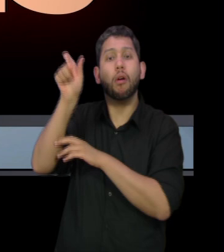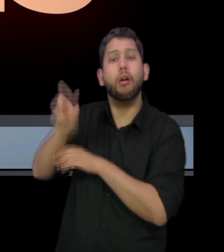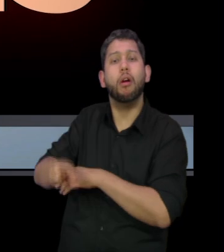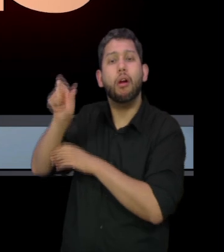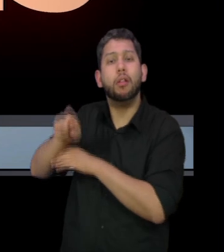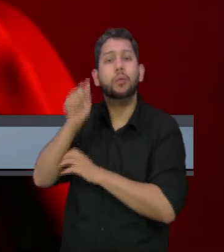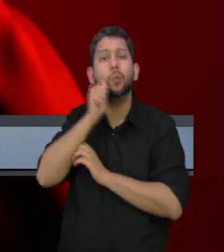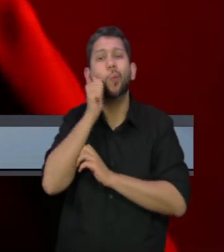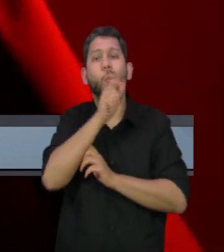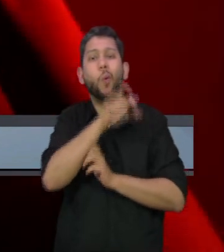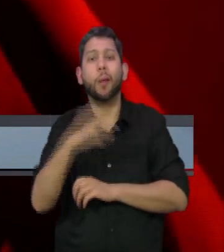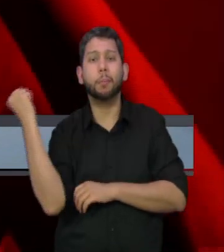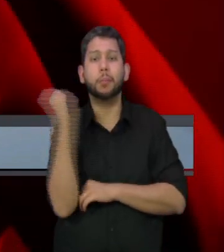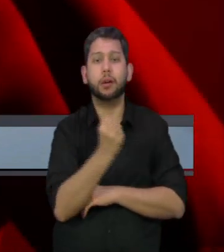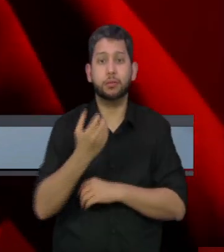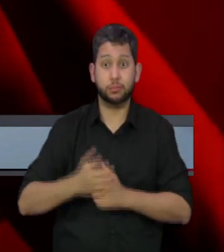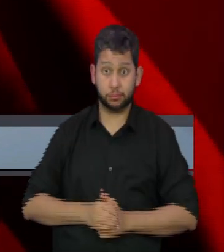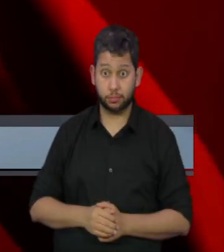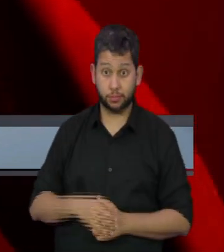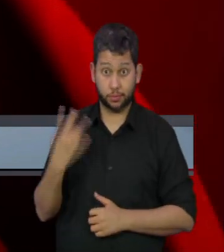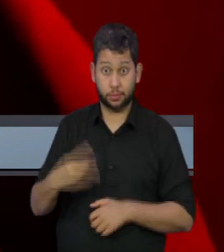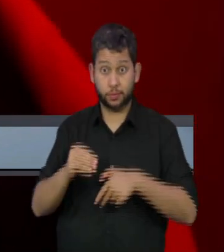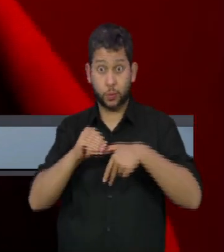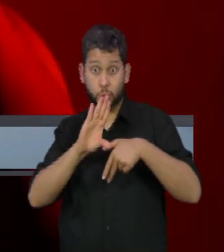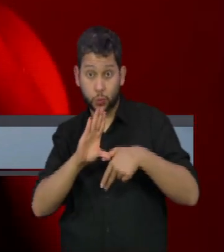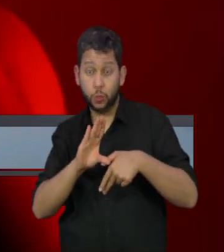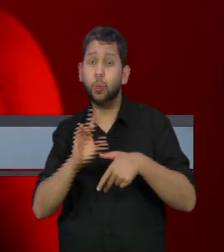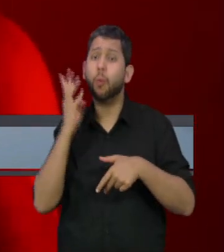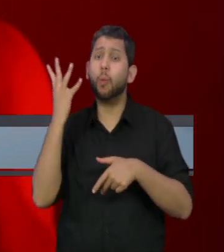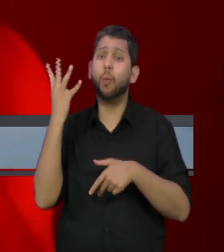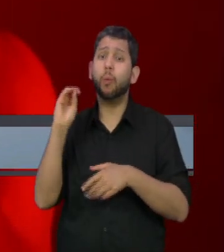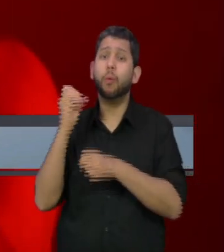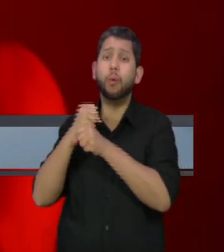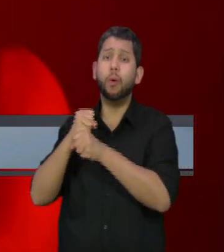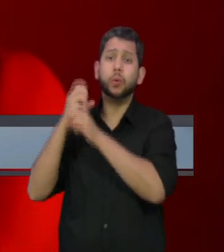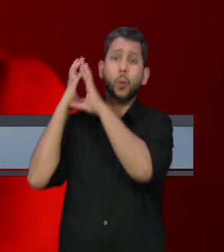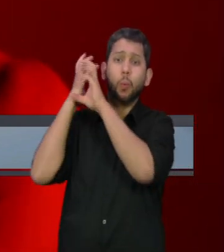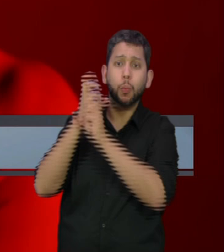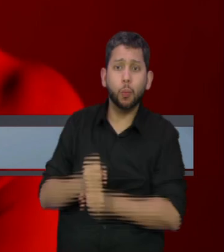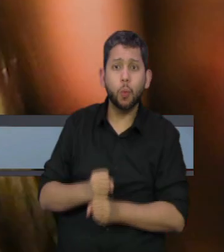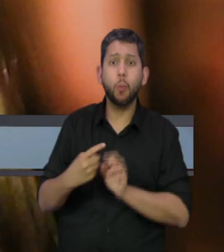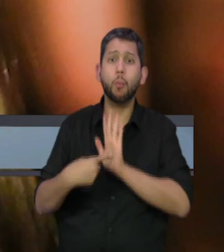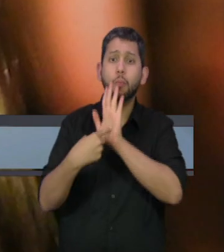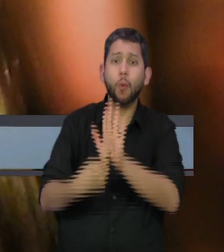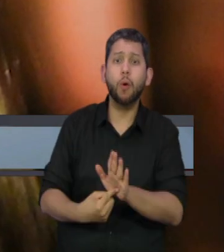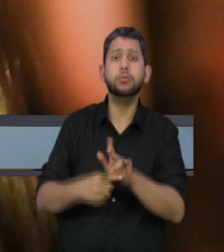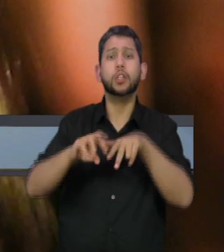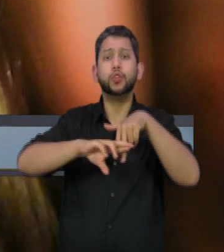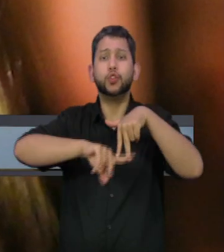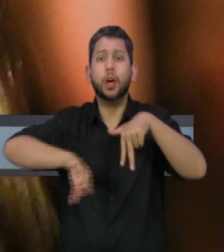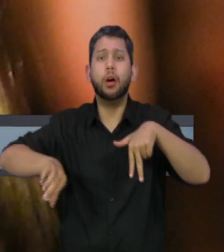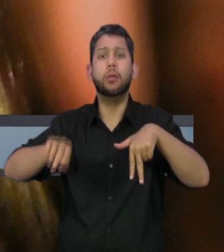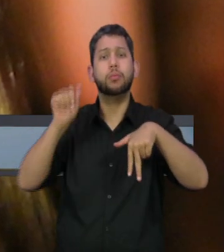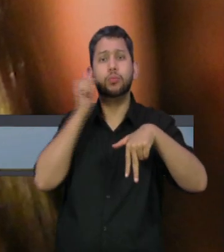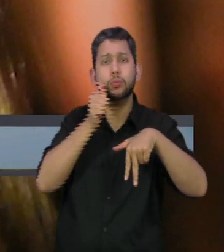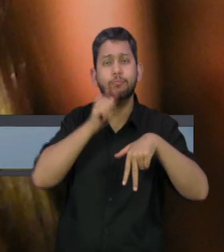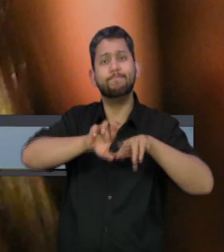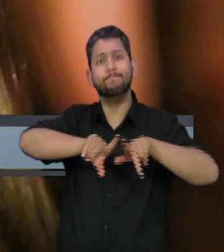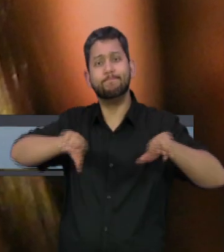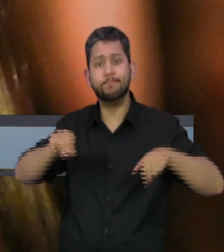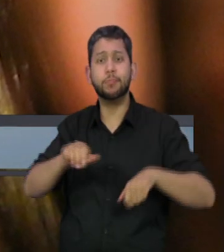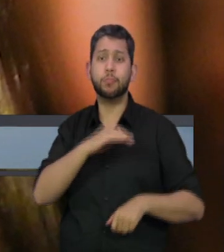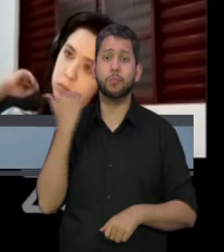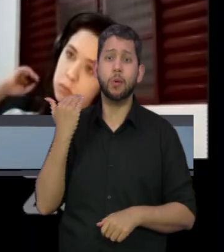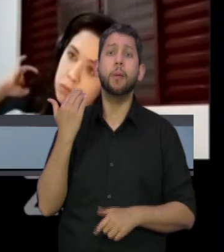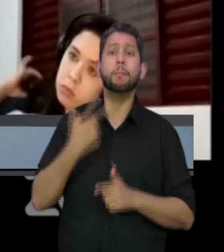O trabalho exibido pela TV Cultura percorre quase 40 anos de luta contra a violência de gênero, a partir das histórias de 13